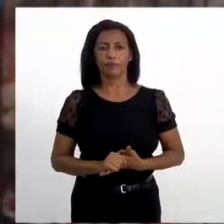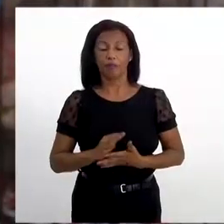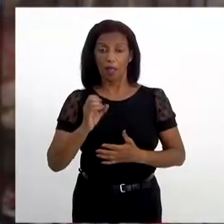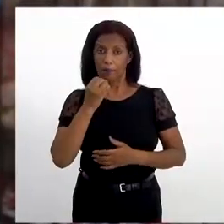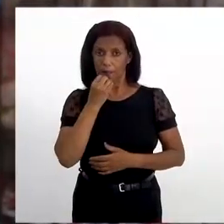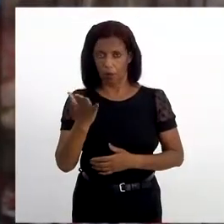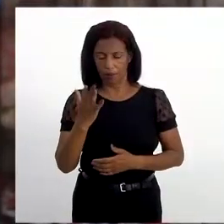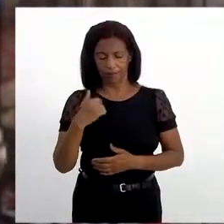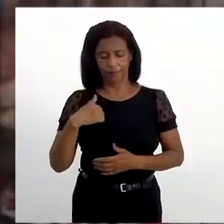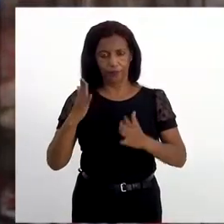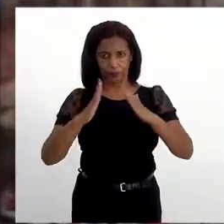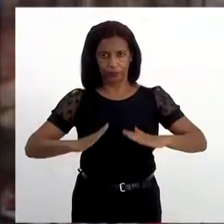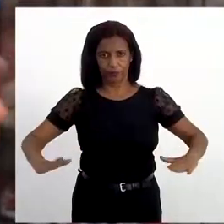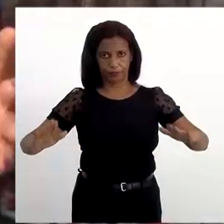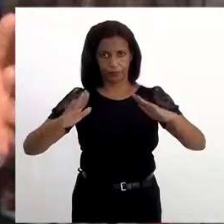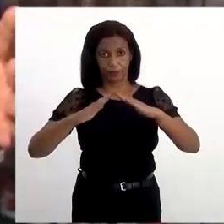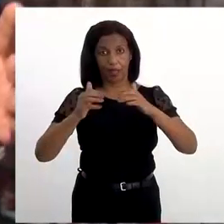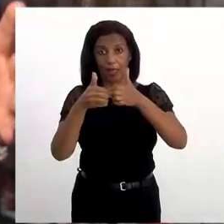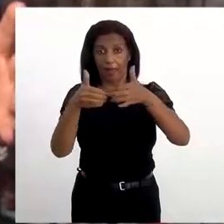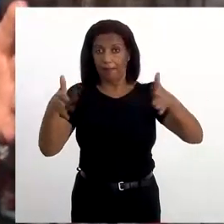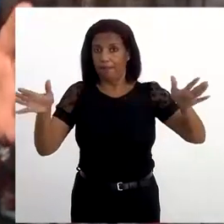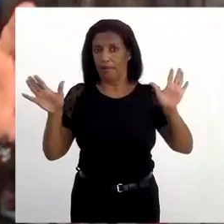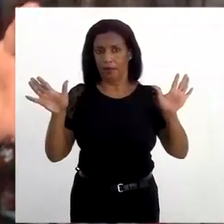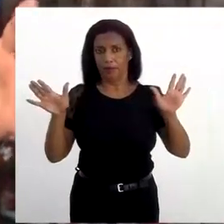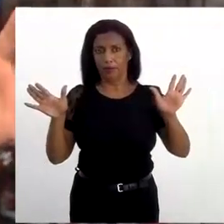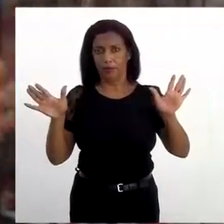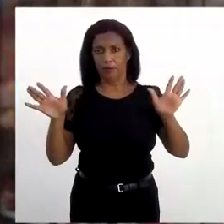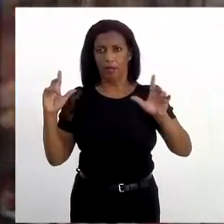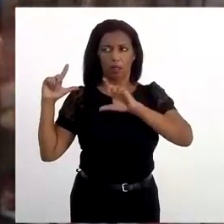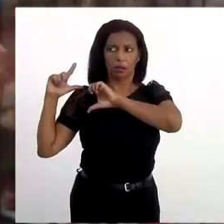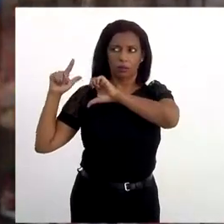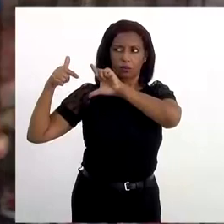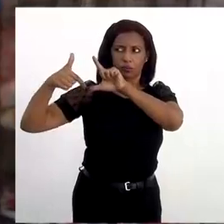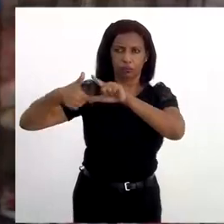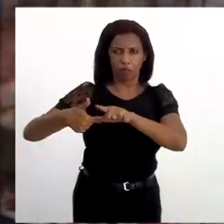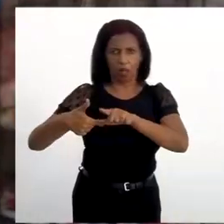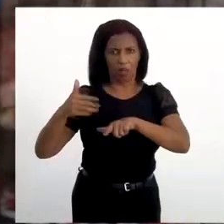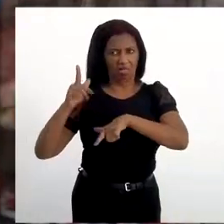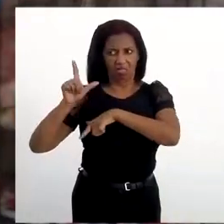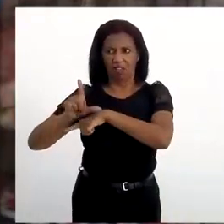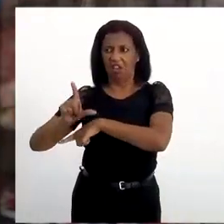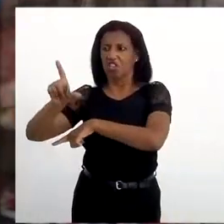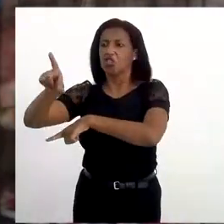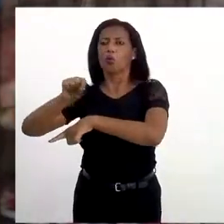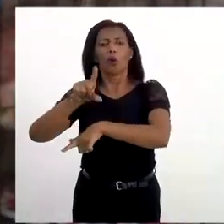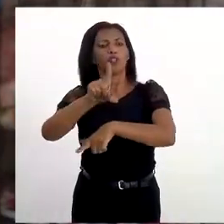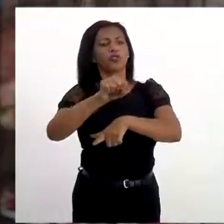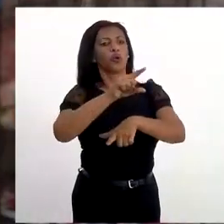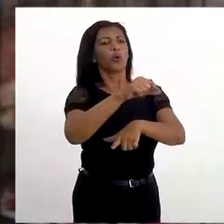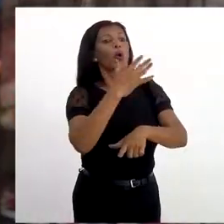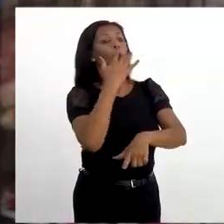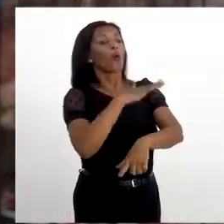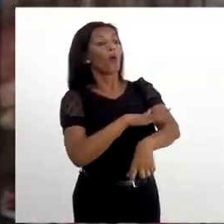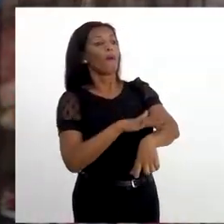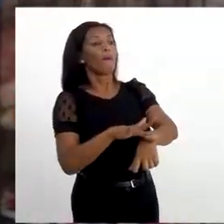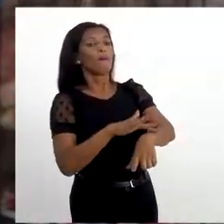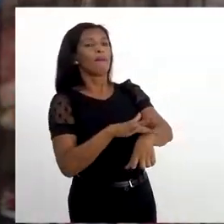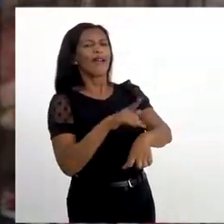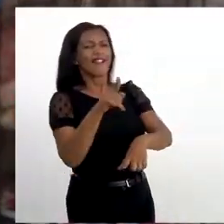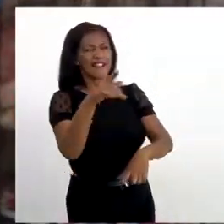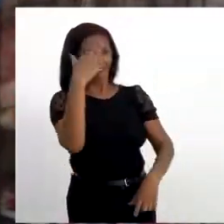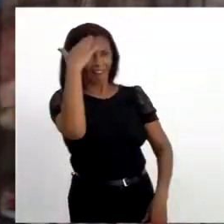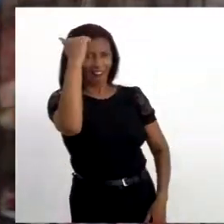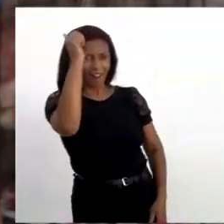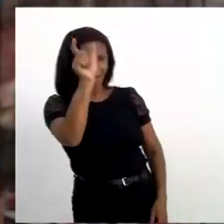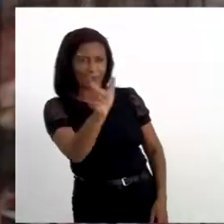é... A casa aqui é aberta. A gente não escolhe... A nossa tradição não escolhe ninguém pela cor da sua pele, por